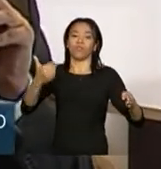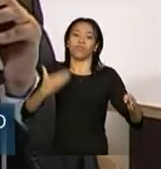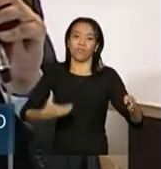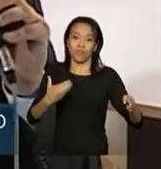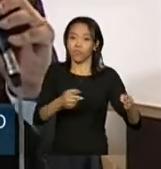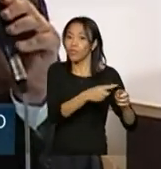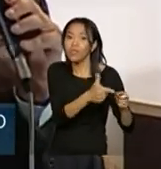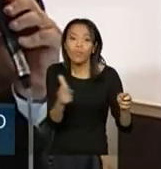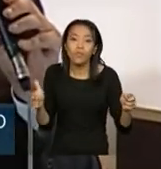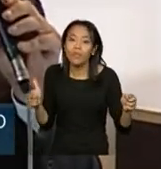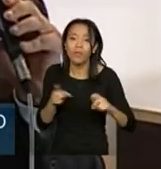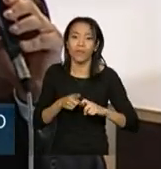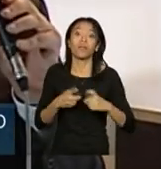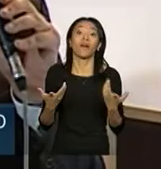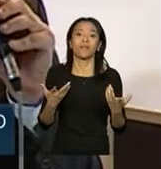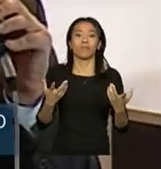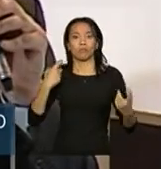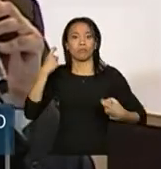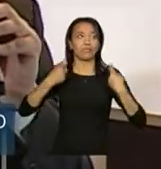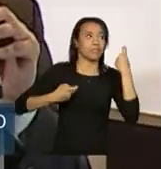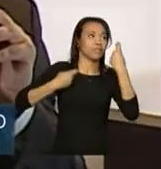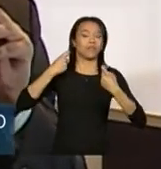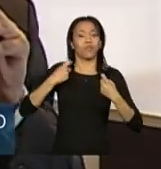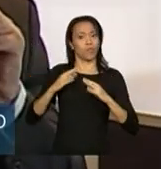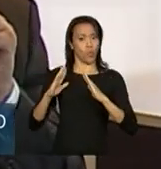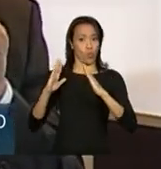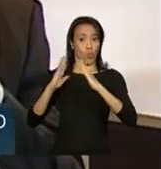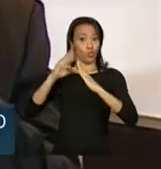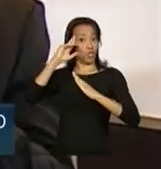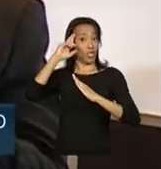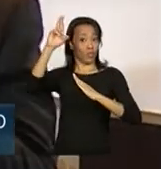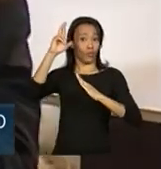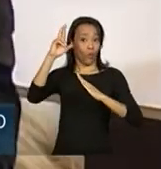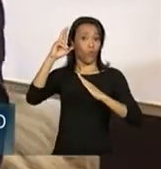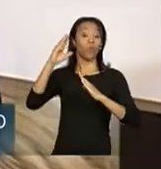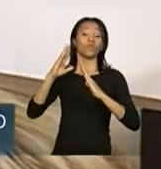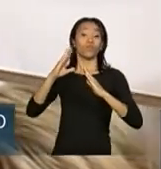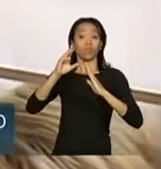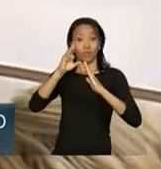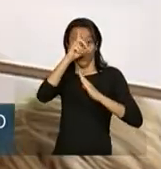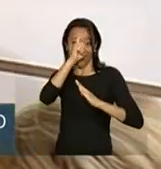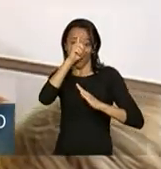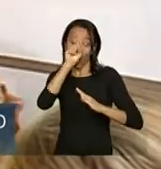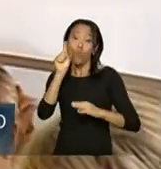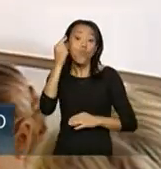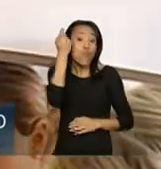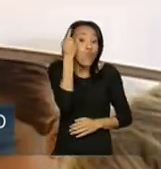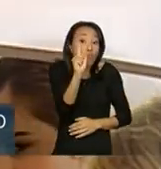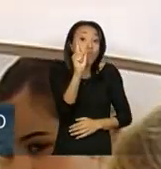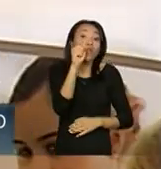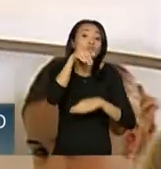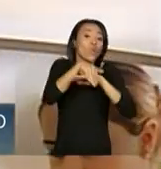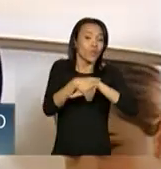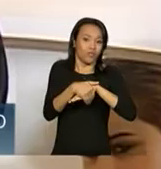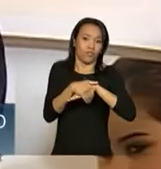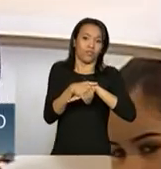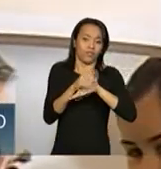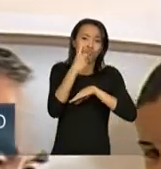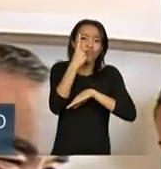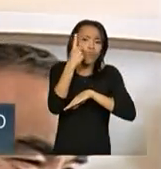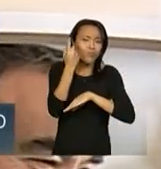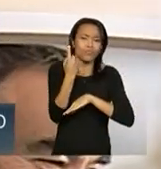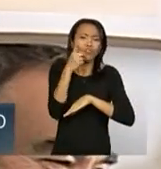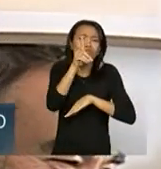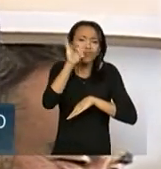Então, o desespero e a preocupação que um diretor de hospital tem, às vezes, numa noite, no ano, no Brasil, por não